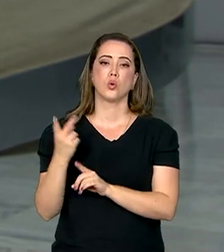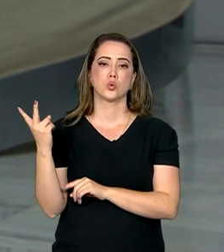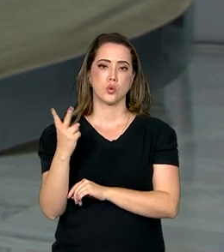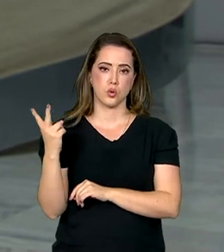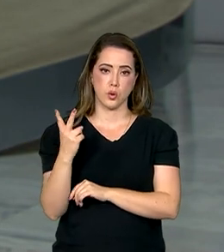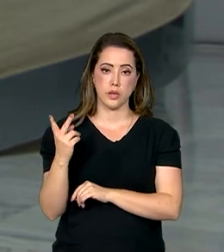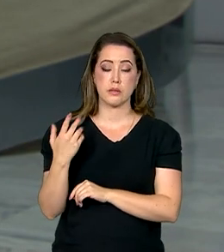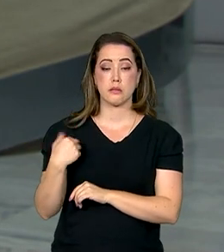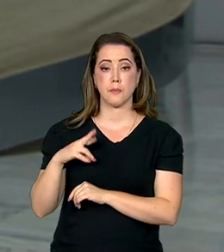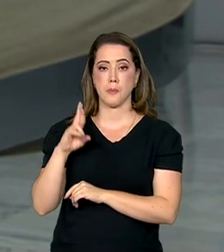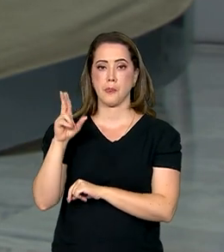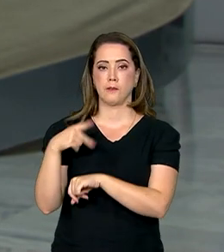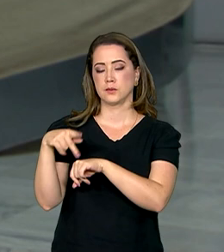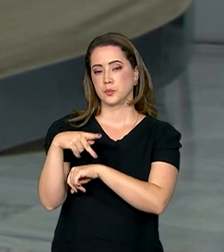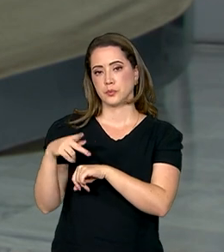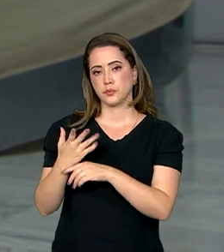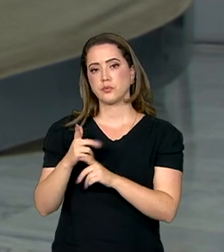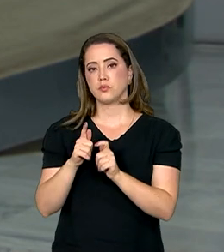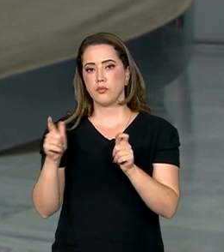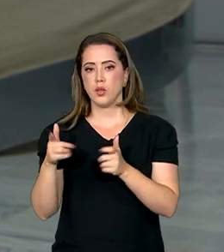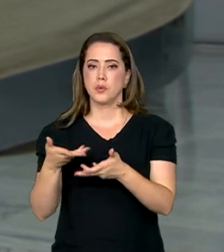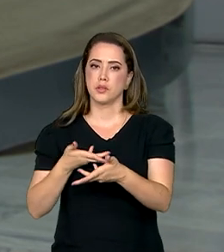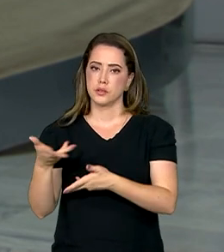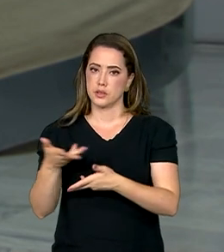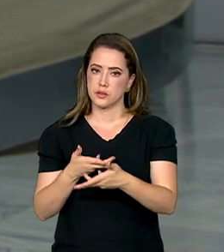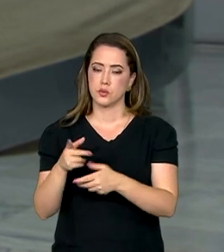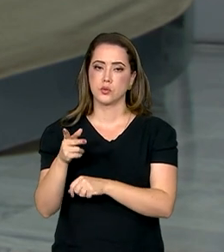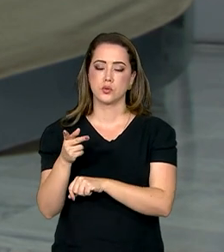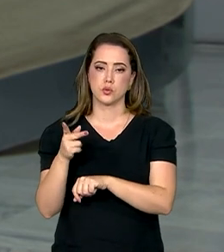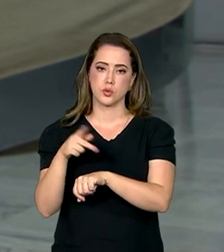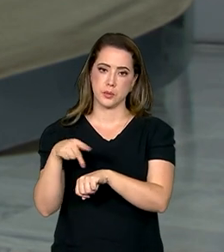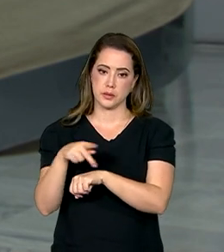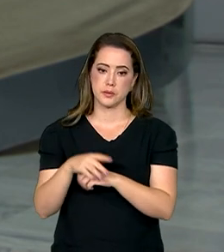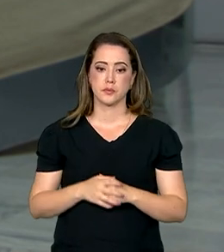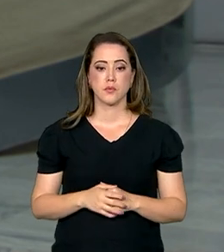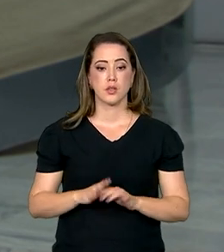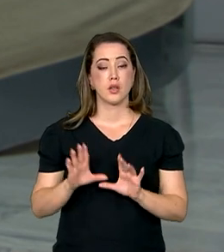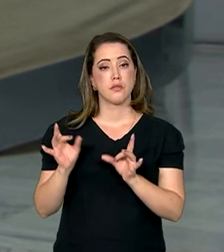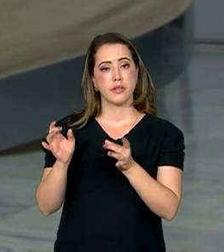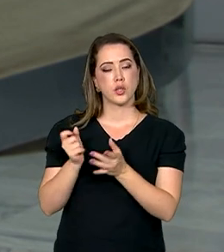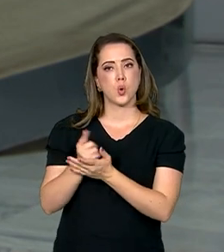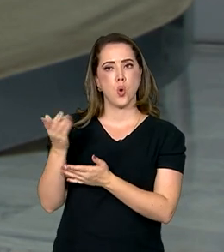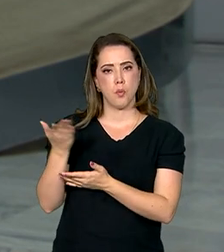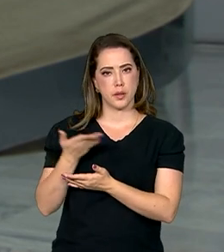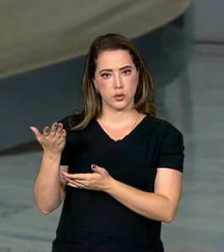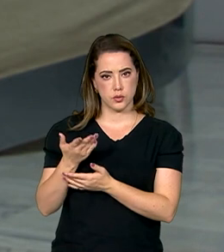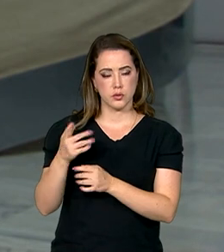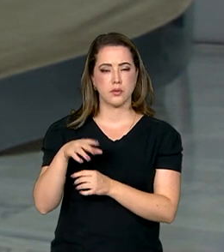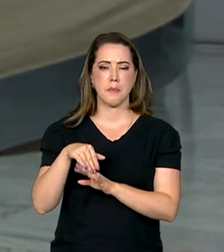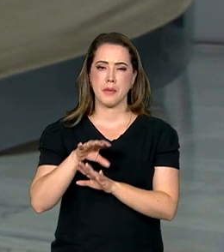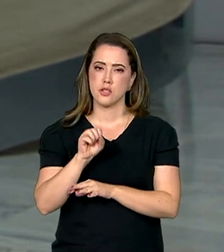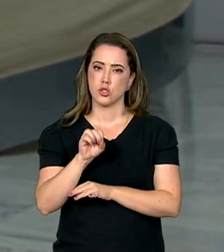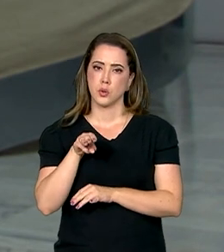reforçar e ampliar as relações entre os dois países. O comércio árabe é responsável por mais de 8 bilhões